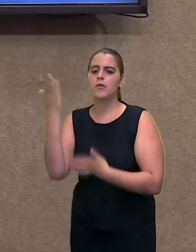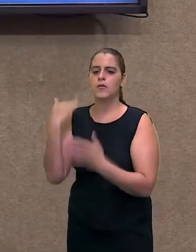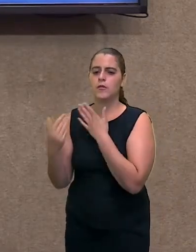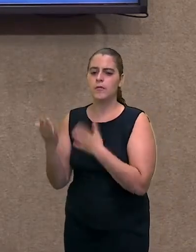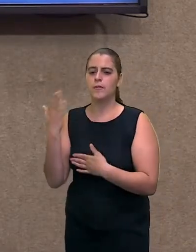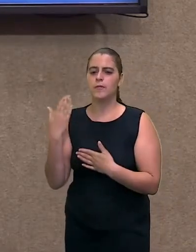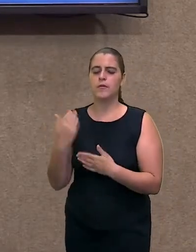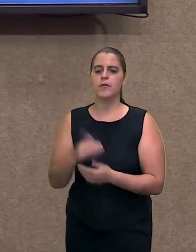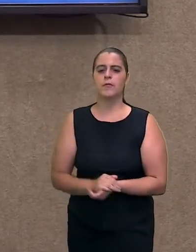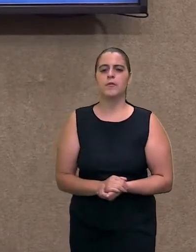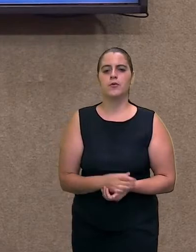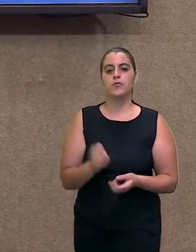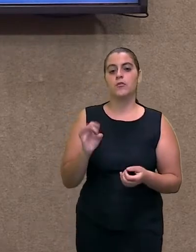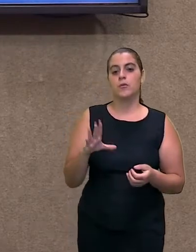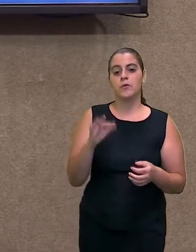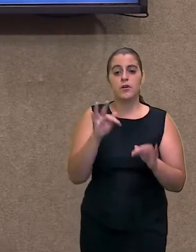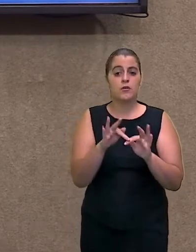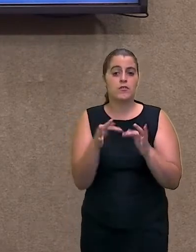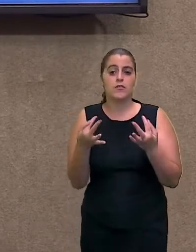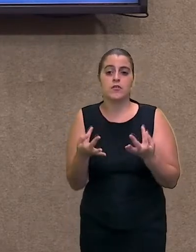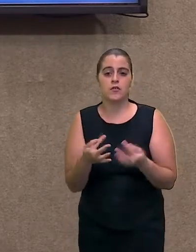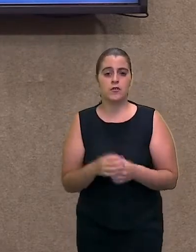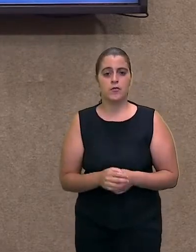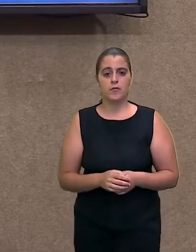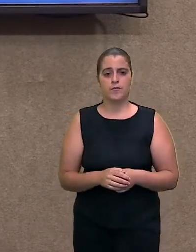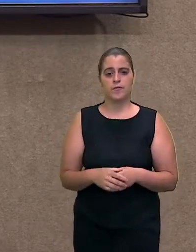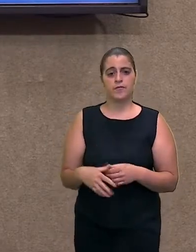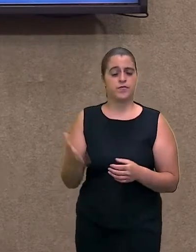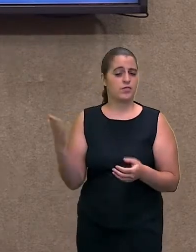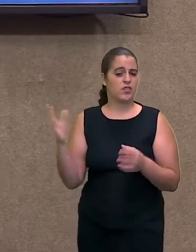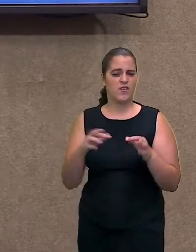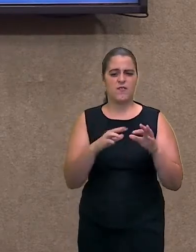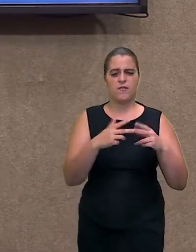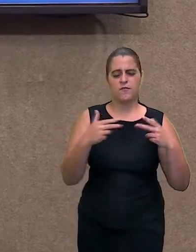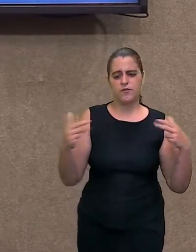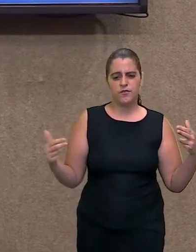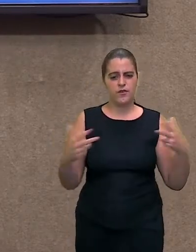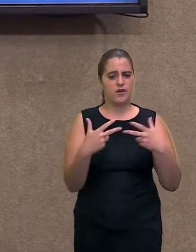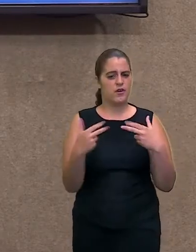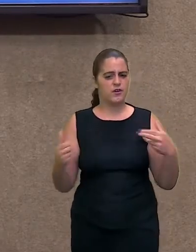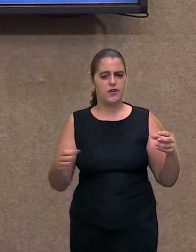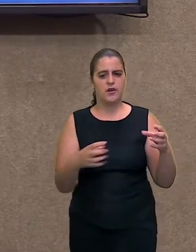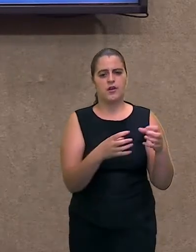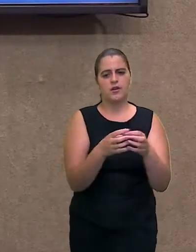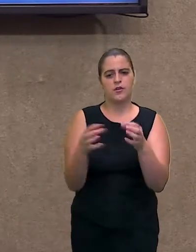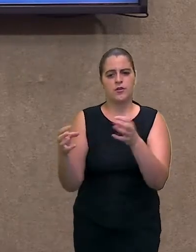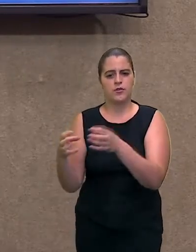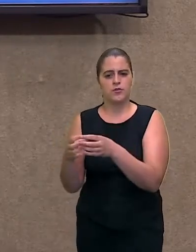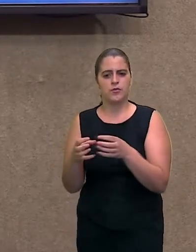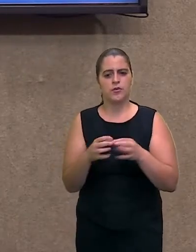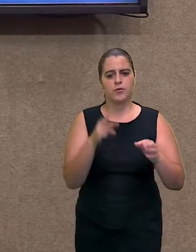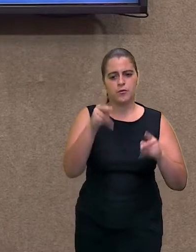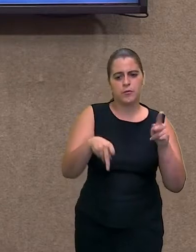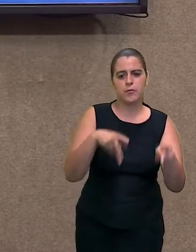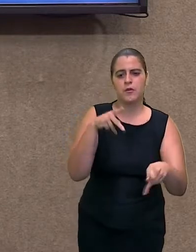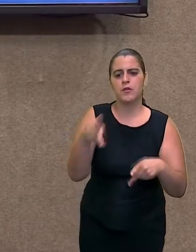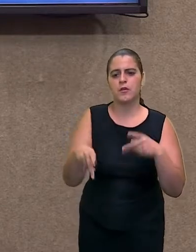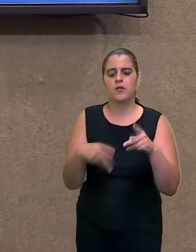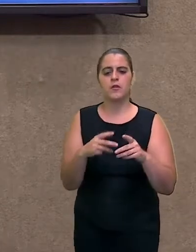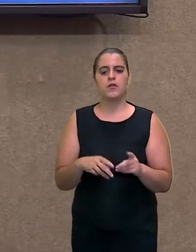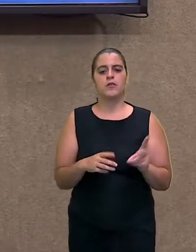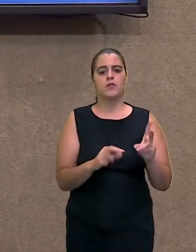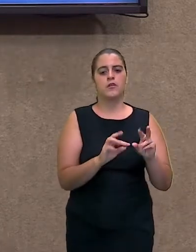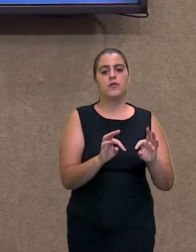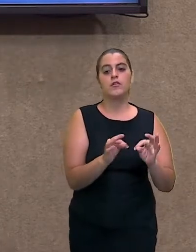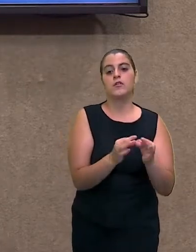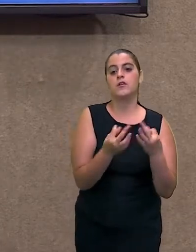contratempo aí. Só que eram, eram muitas etnias, eram vários povos, né, embora